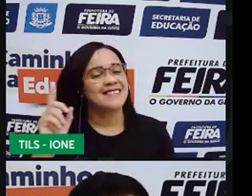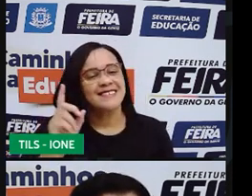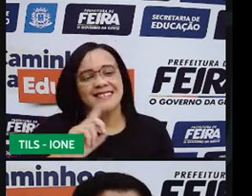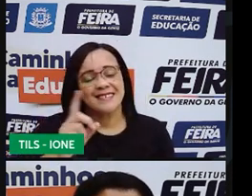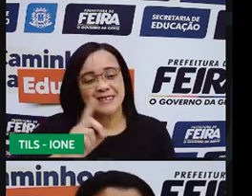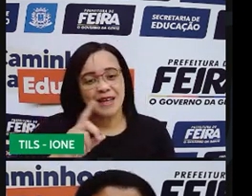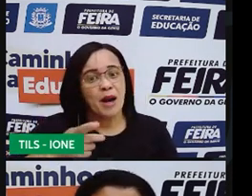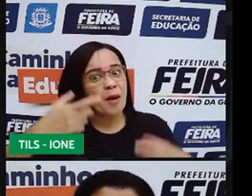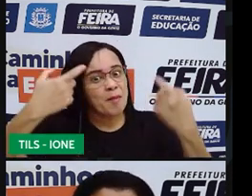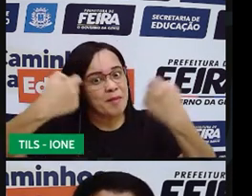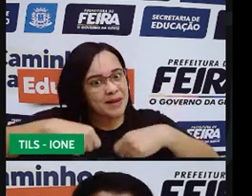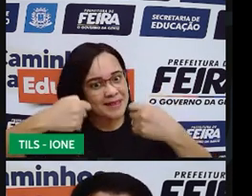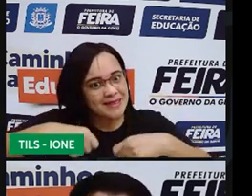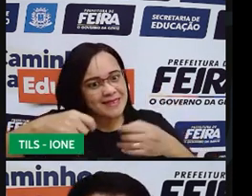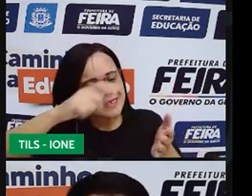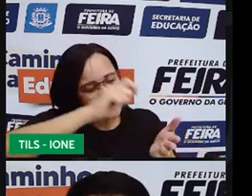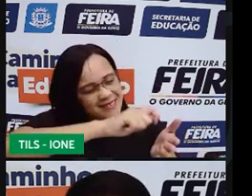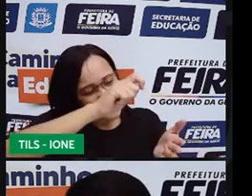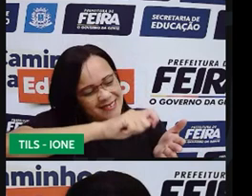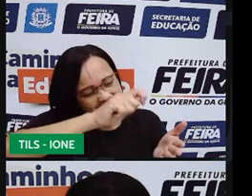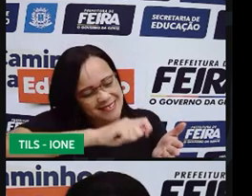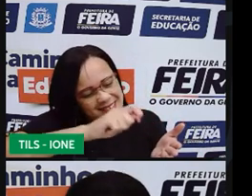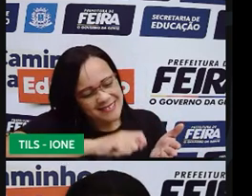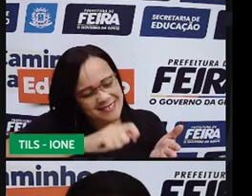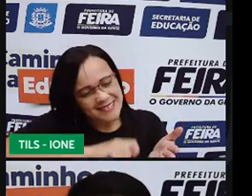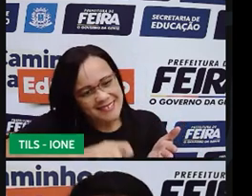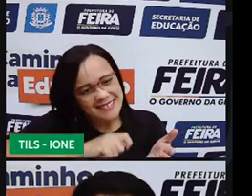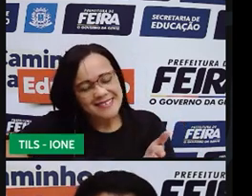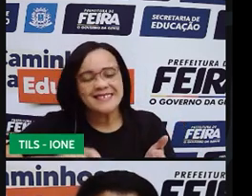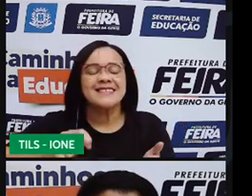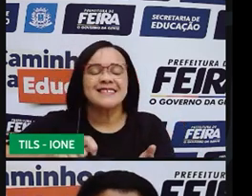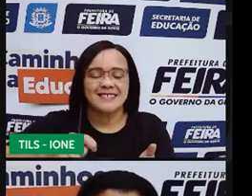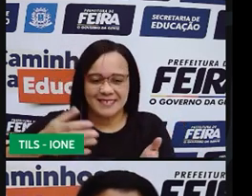registrar isso de maneira escrita no caderno também, tá?